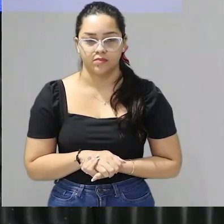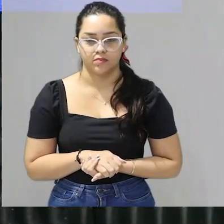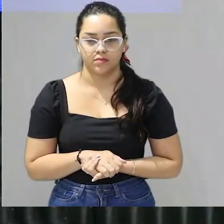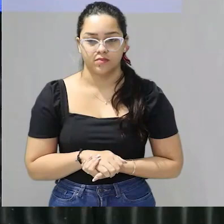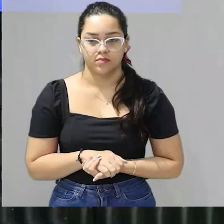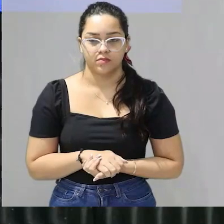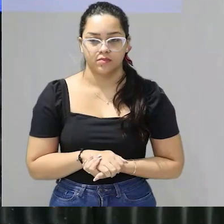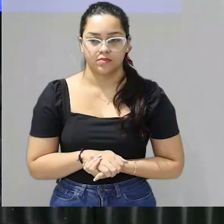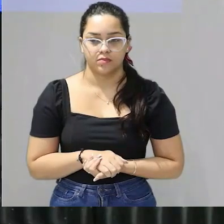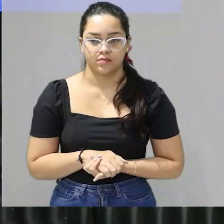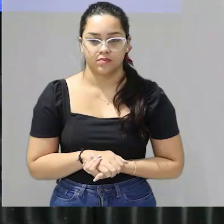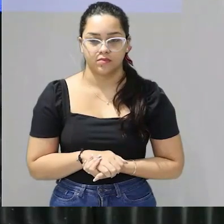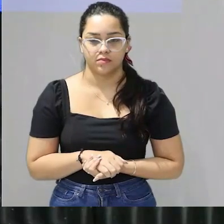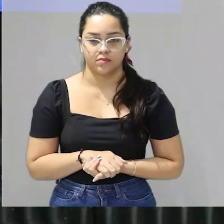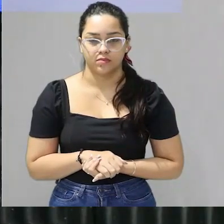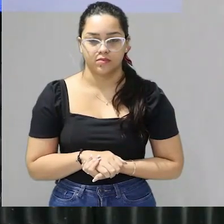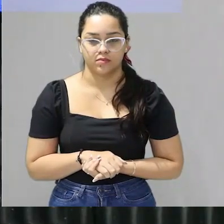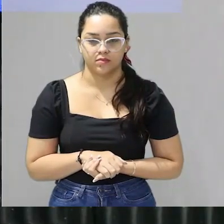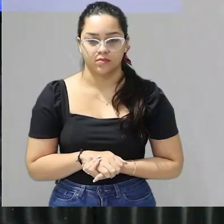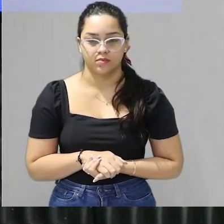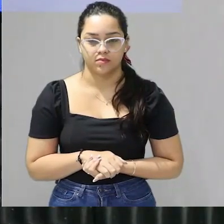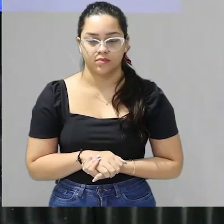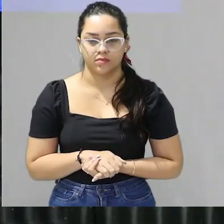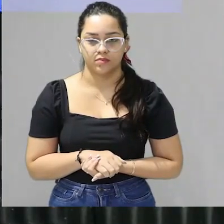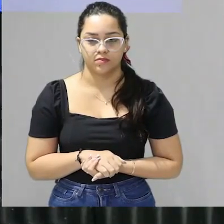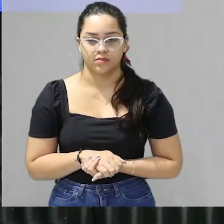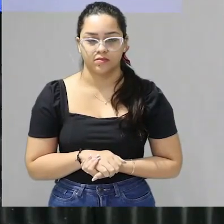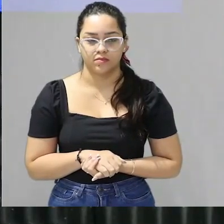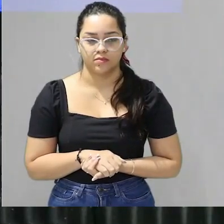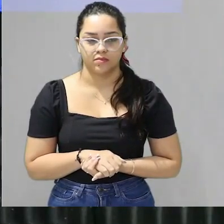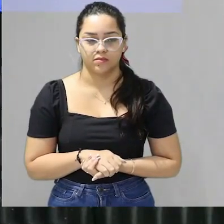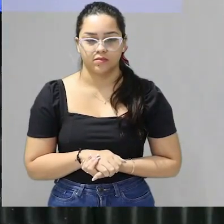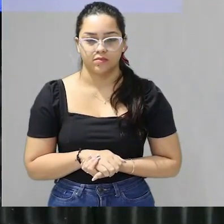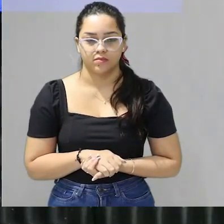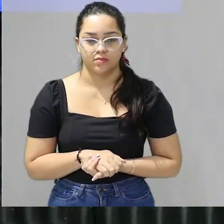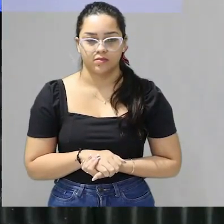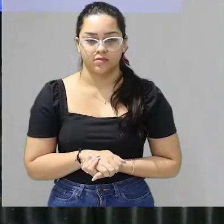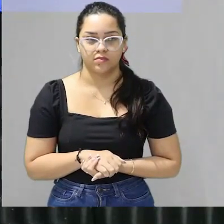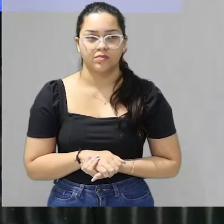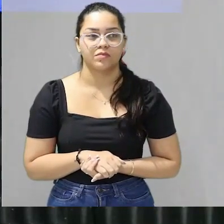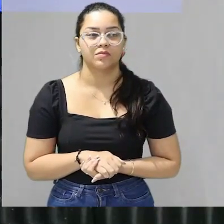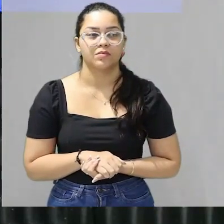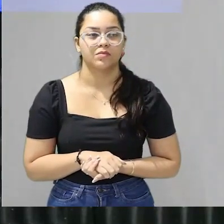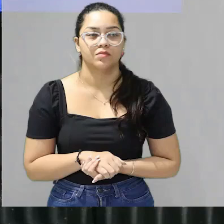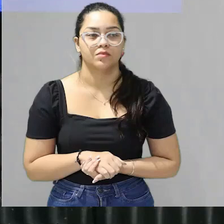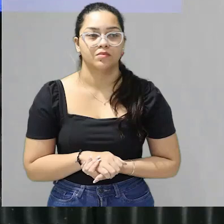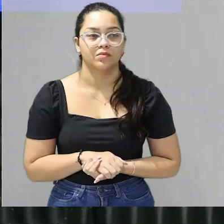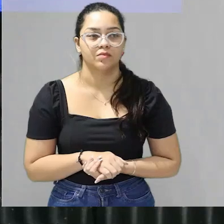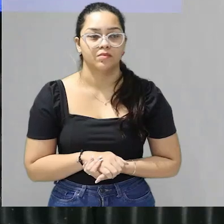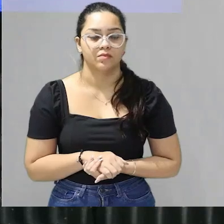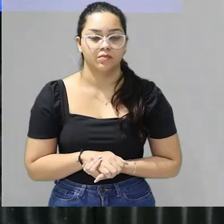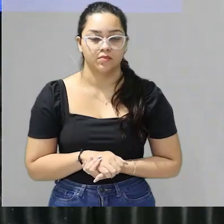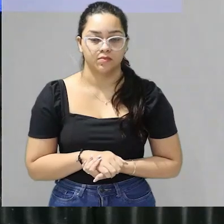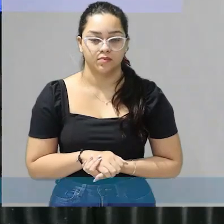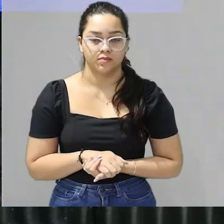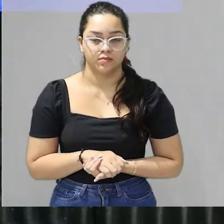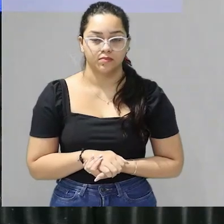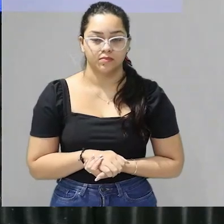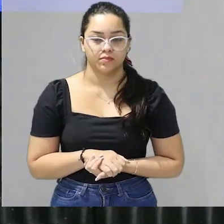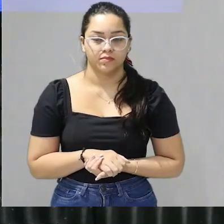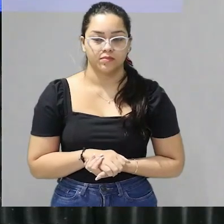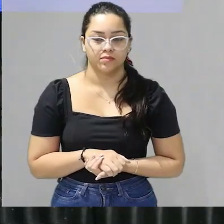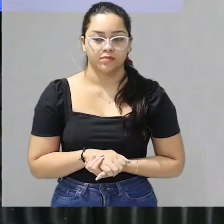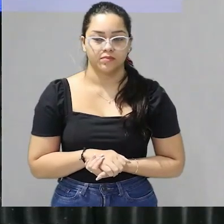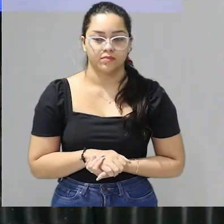2017 desafios para a formação educacional de surdos no Brasil e 2016 caminhos para